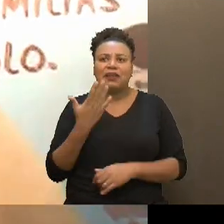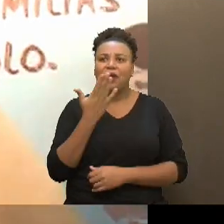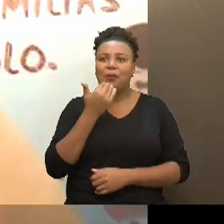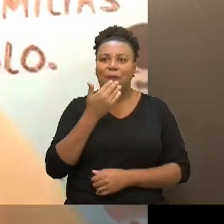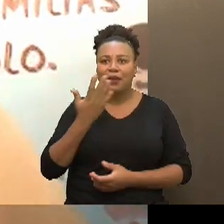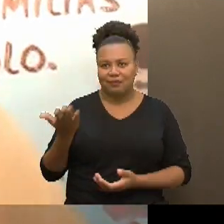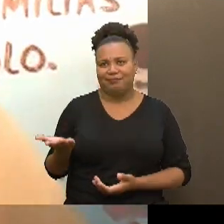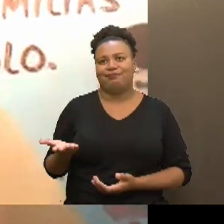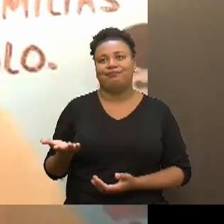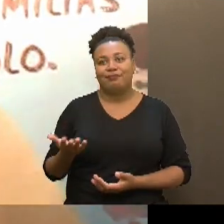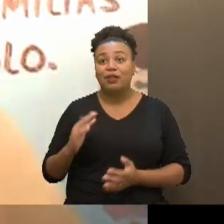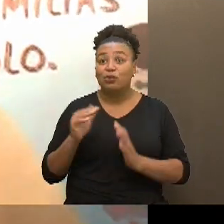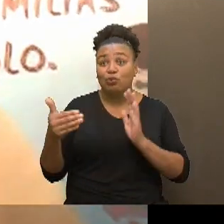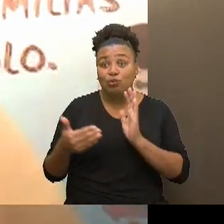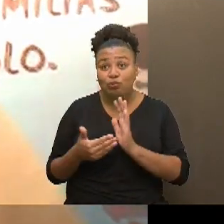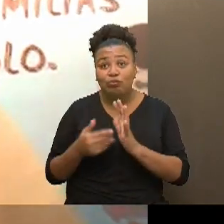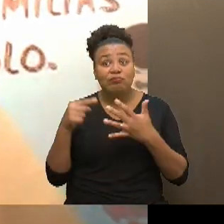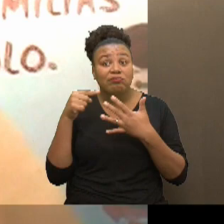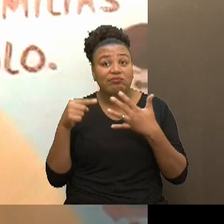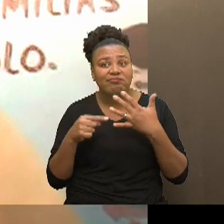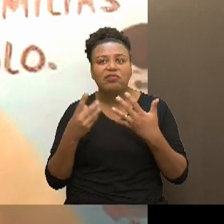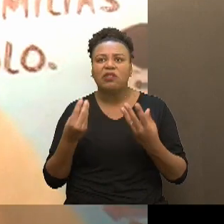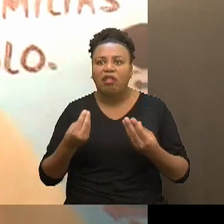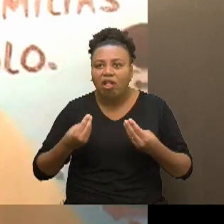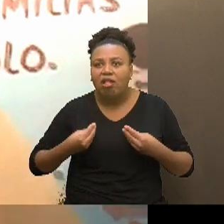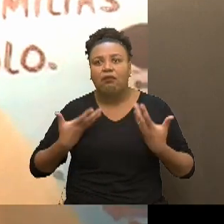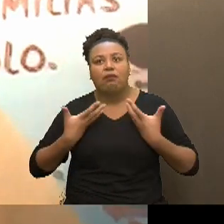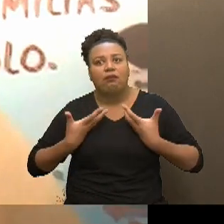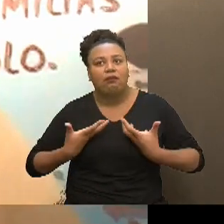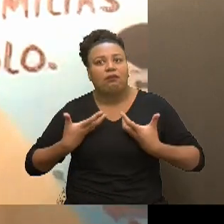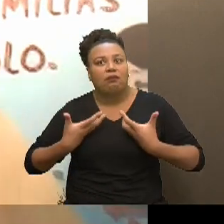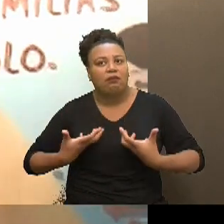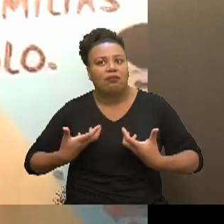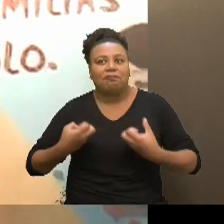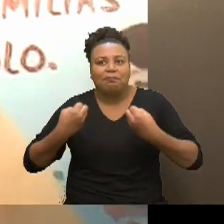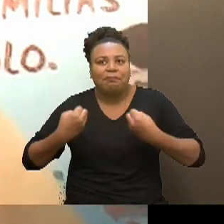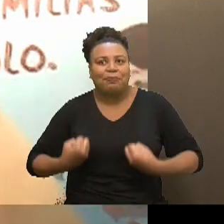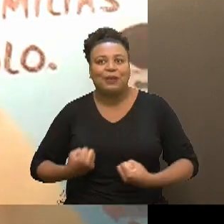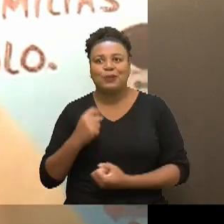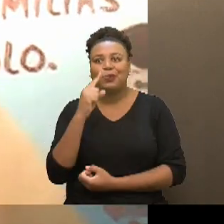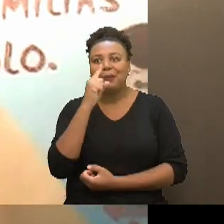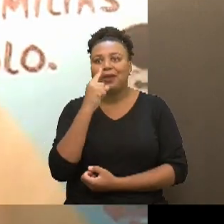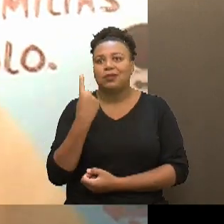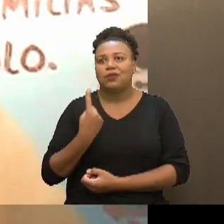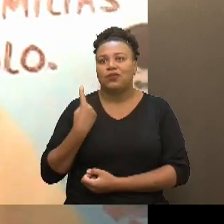alimentar, né, então, tudo isso foi sobrecarregando as mulheres, né, as mães solo,